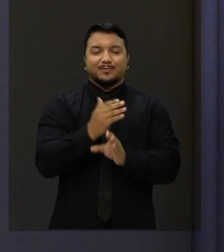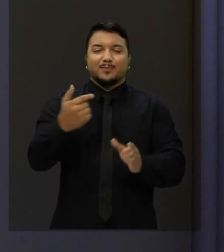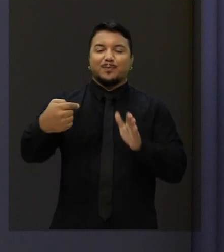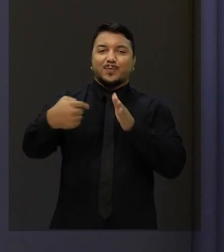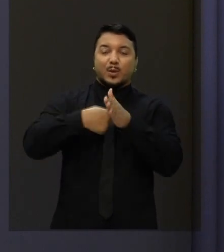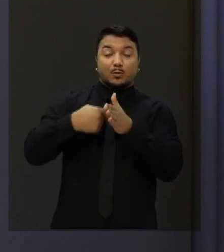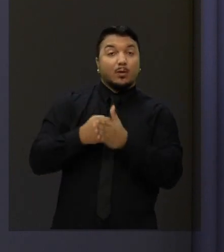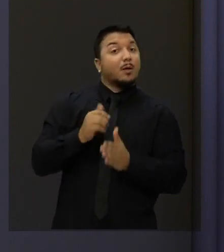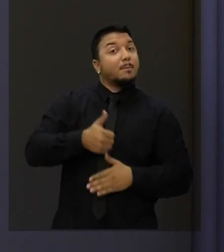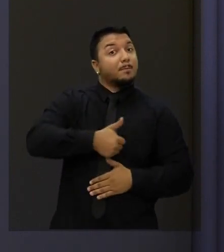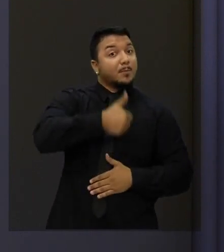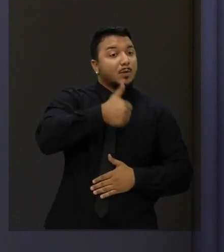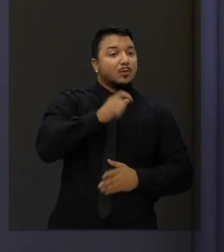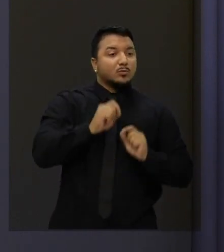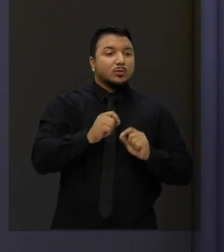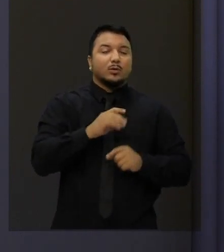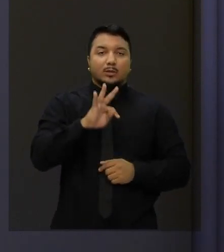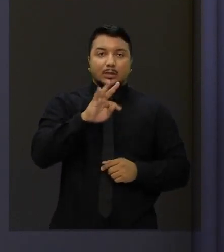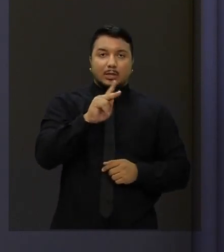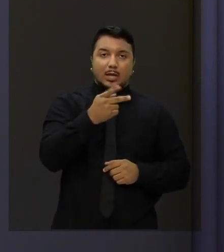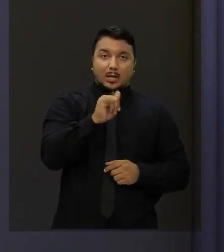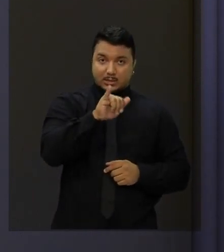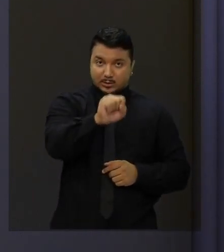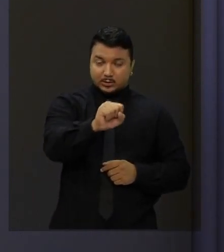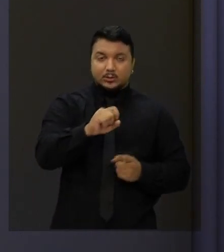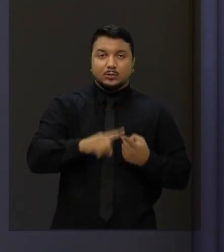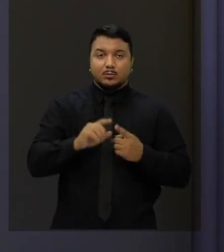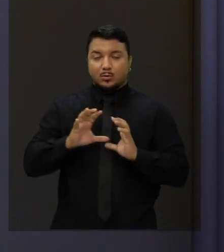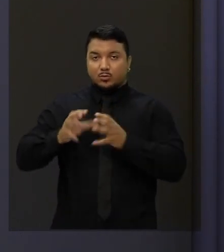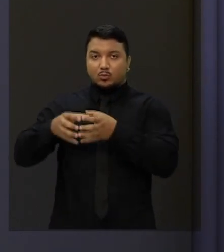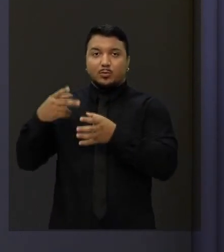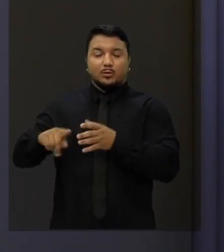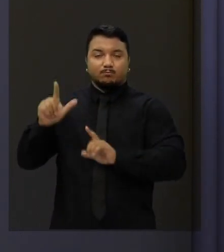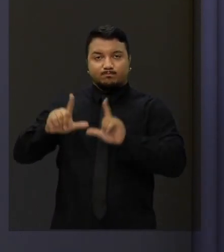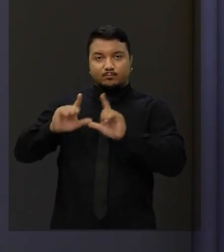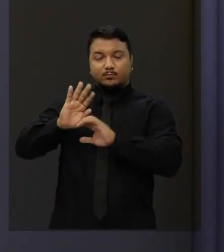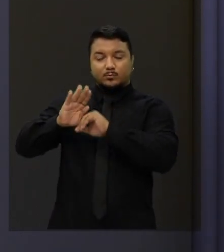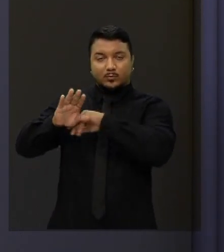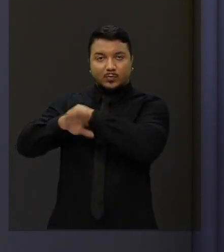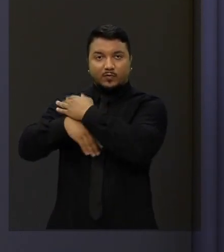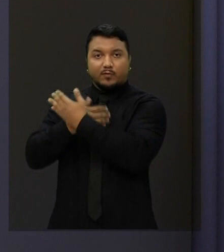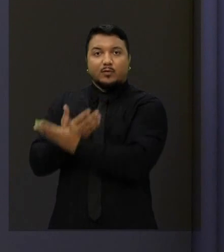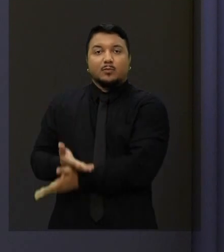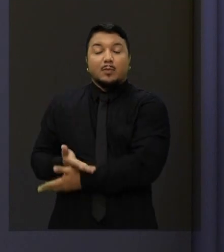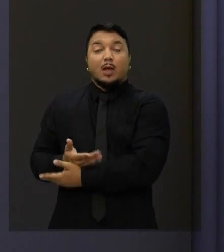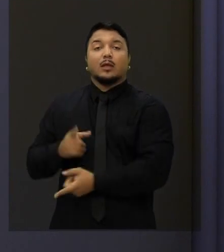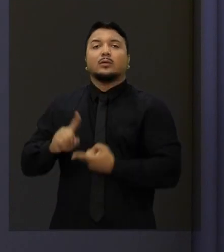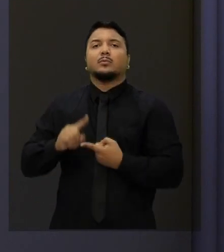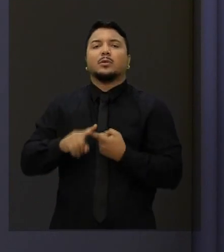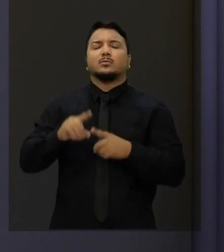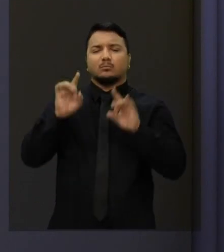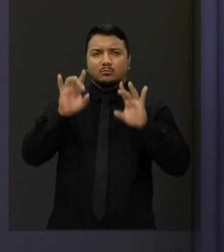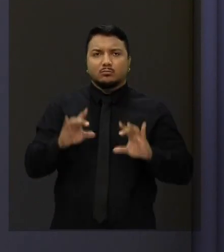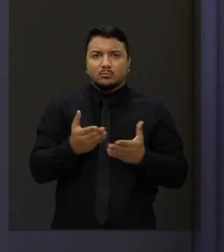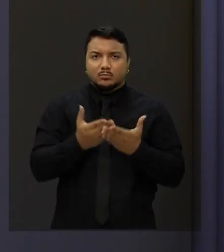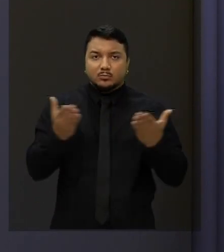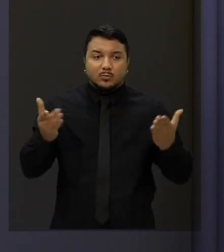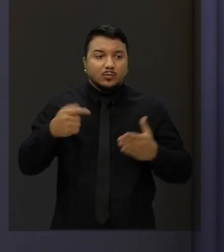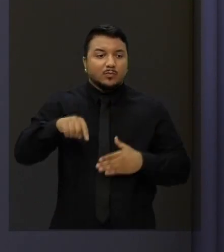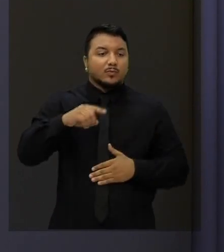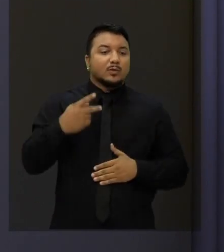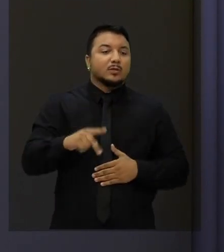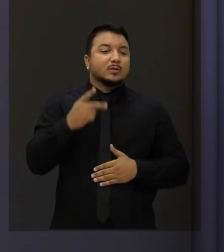inicialmente saudar a Thaís, ao sistema Verdes Mares, saudar os candidatos e saudar de maneira muito especial a você, a minha amiga, meu amigo